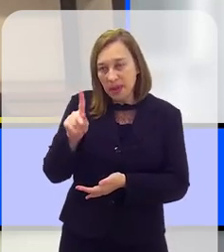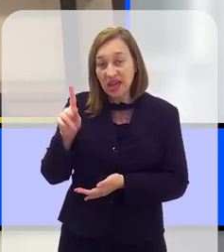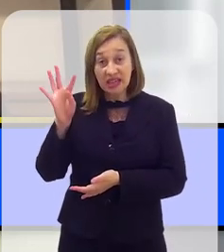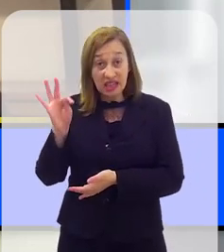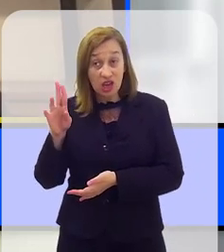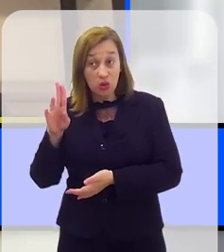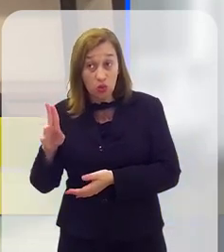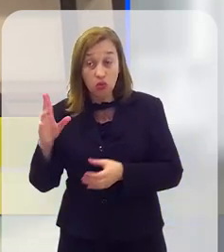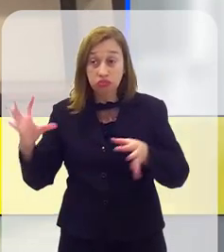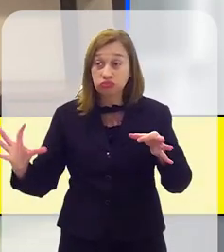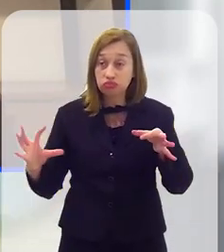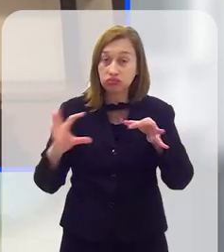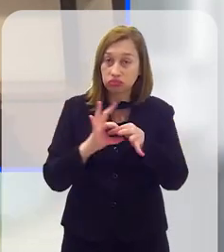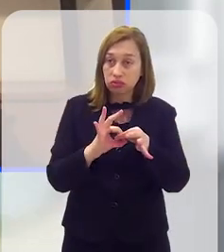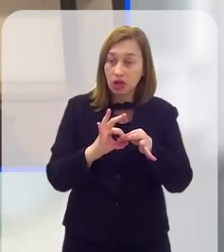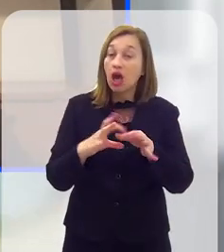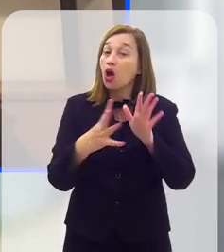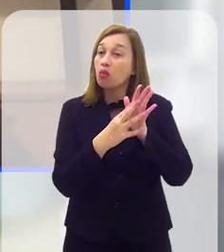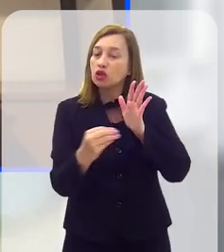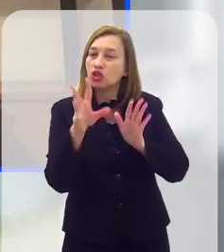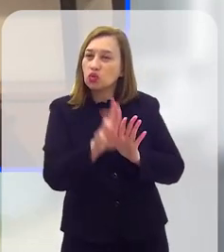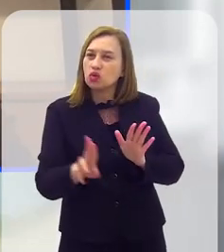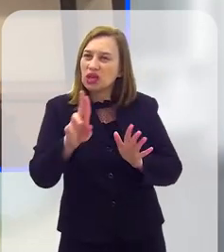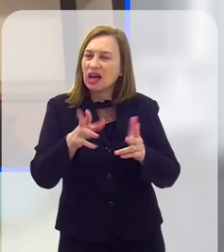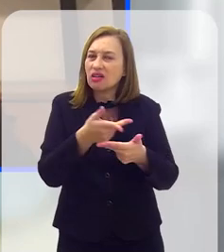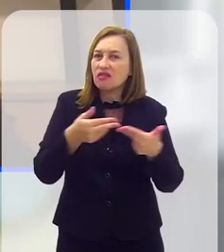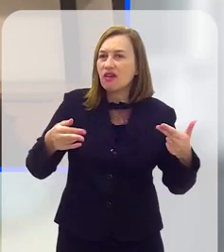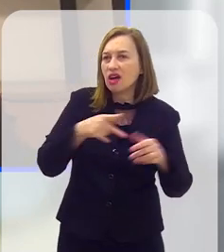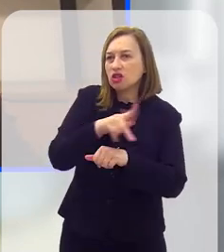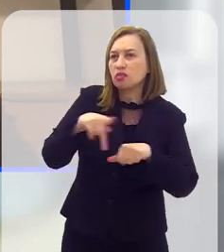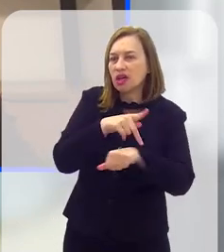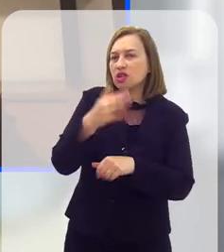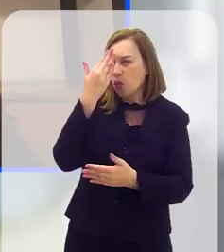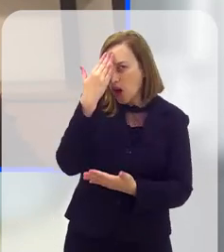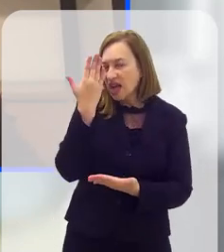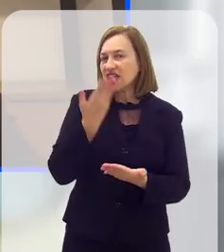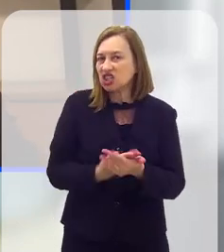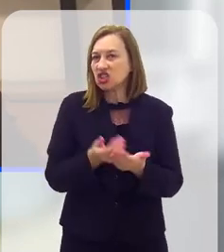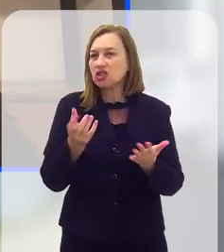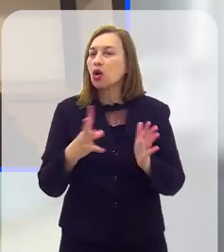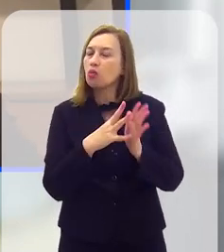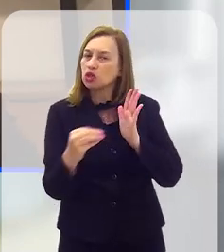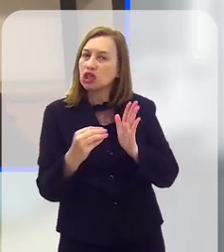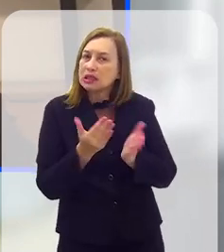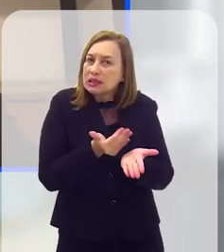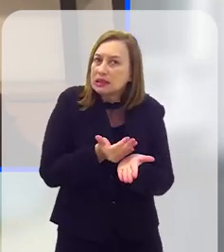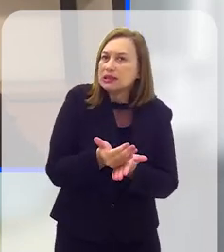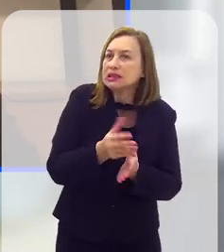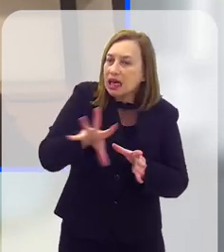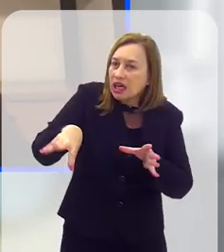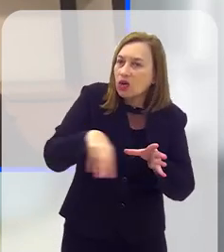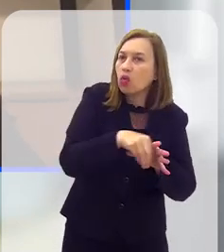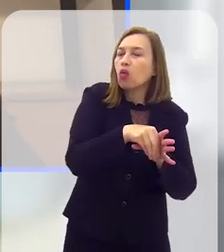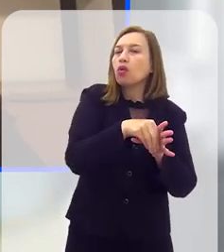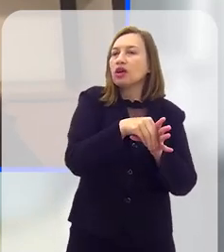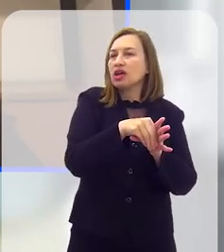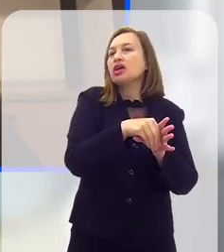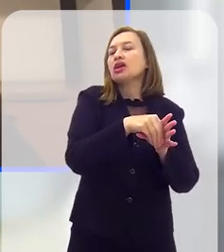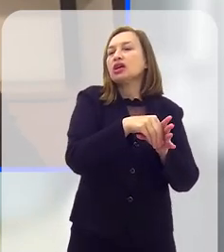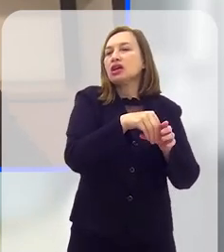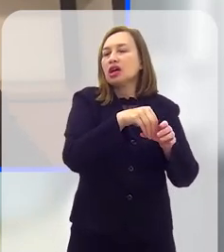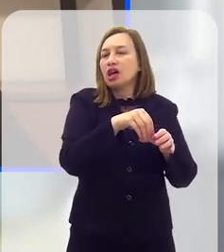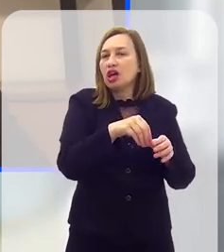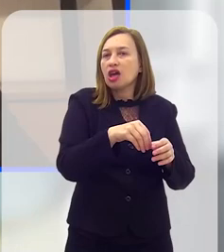pago no IPTU. Então, por isso, eles fizeram essa segregação e é um modelo que é utilizado em vários países. Eu acredito que pode ser um modelo que, se a gente